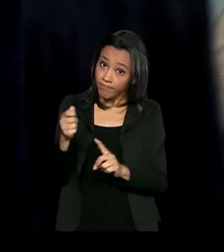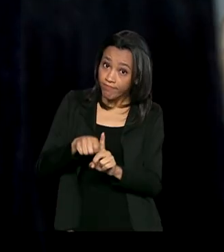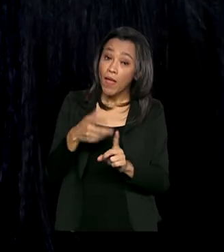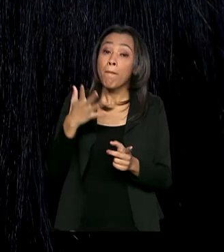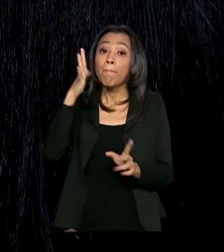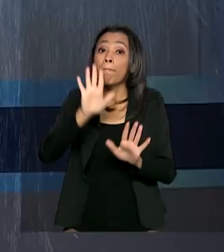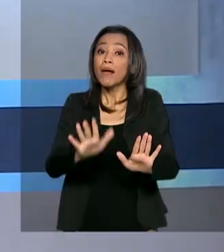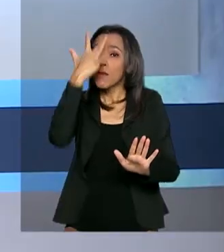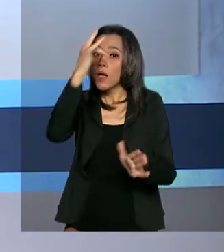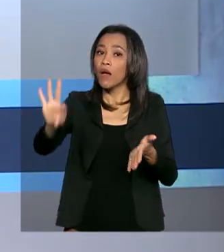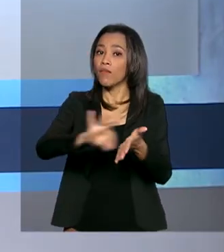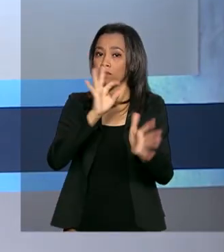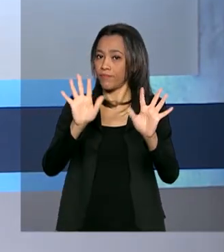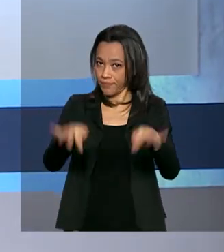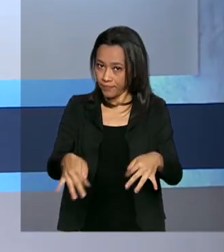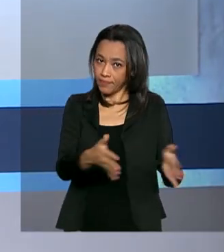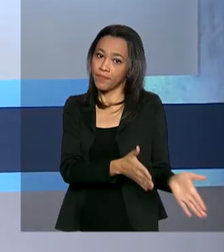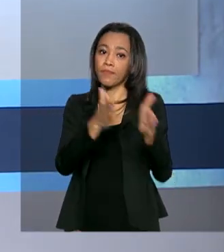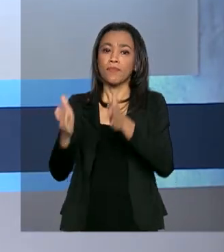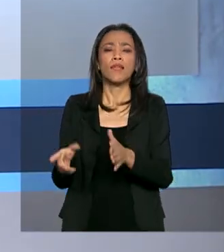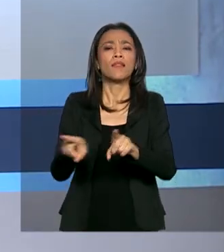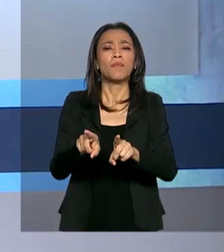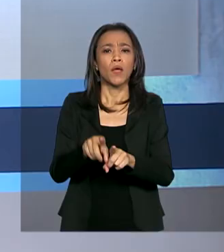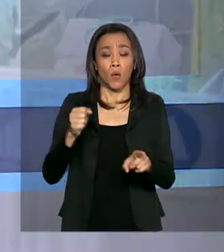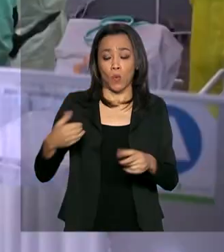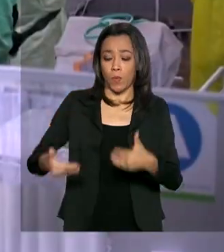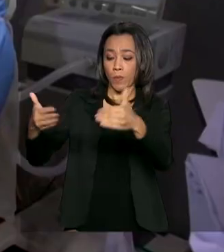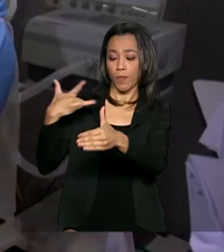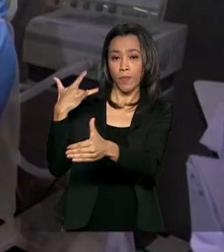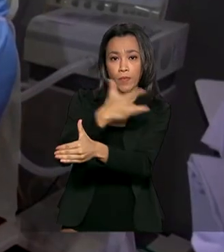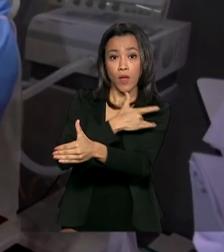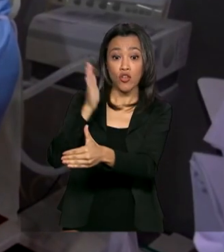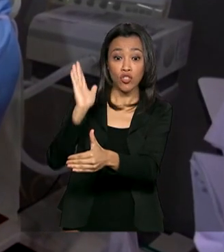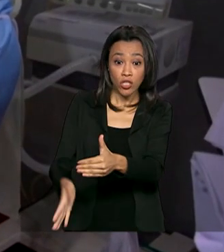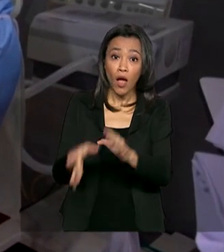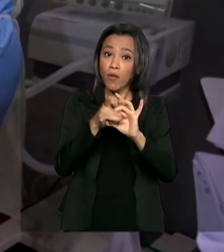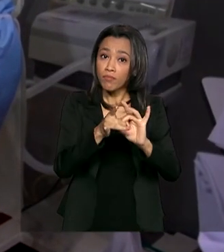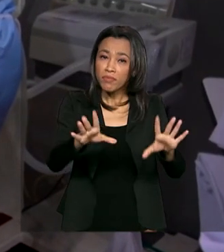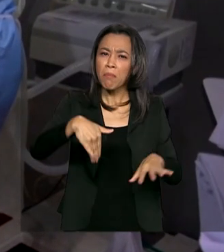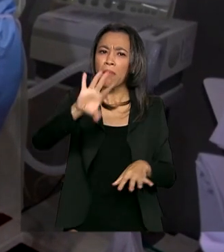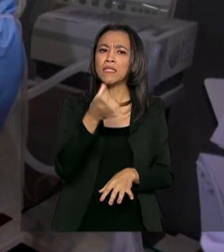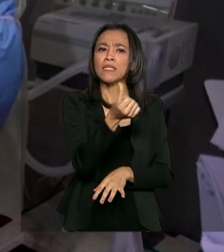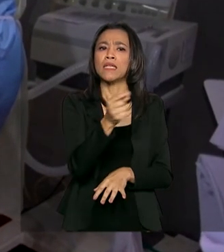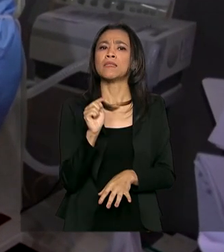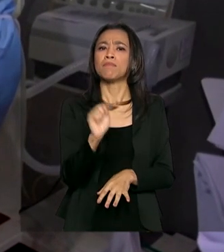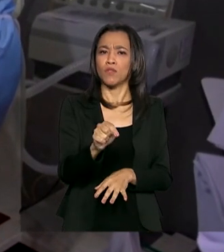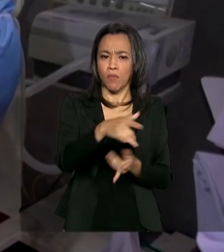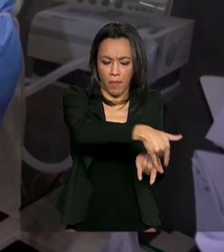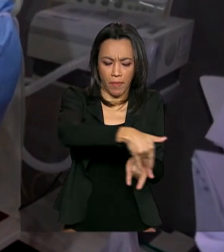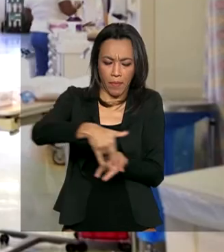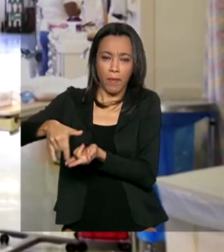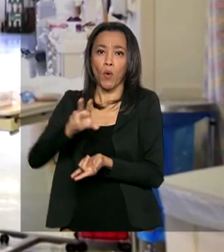terminam amanhã. E veja também, o Ministério da Saúde já habilitou mais de 6 mil leitos de UTI